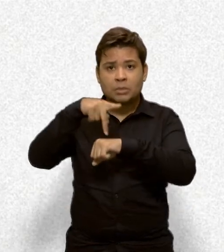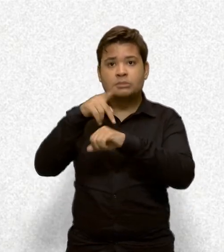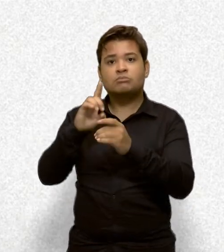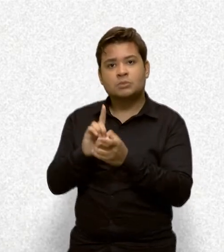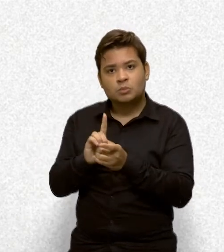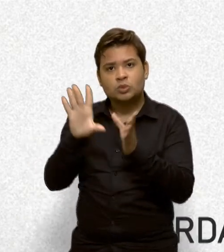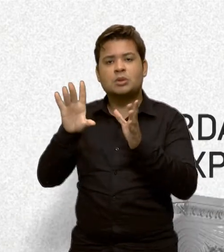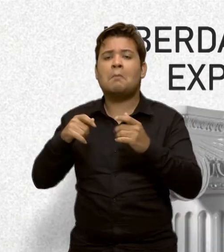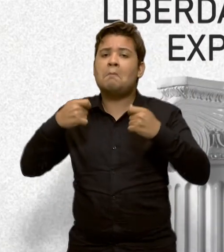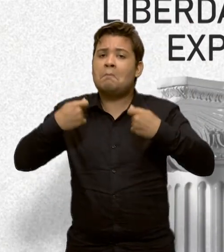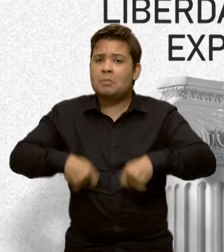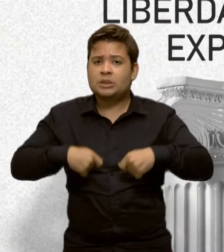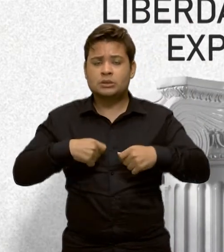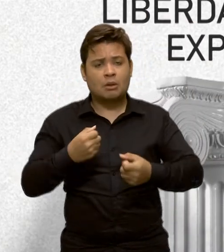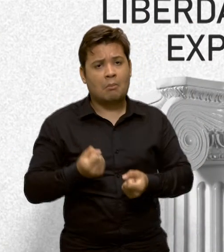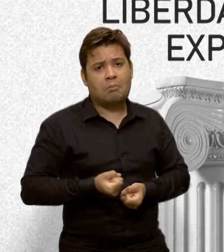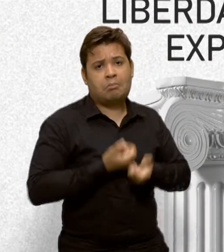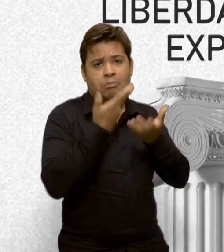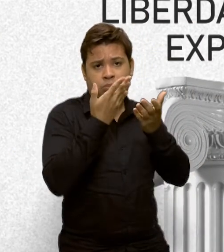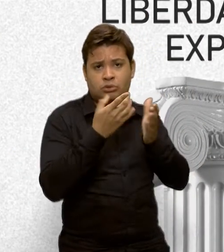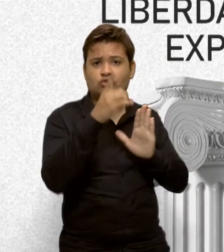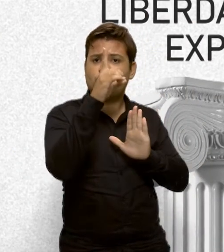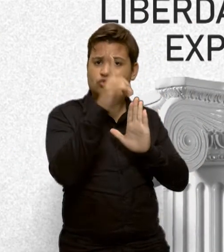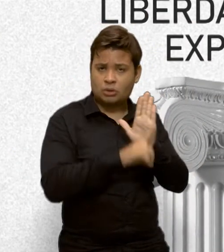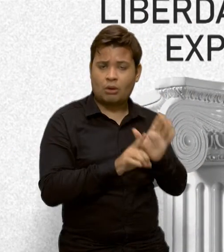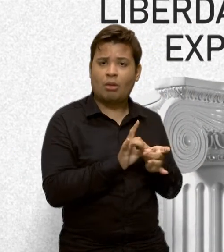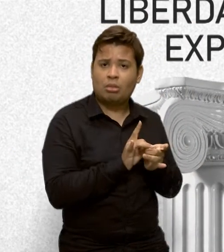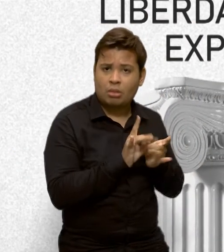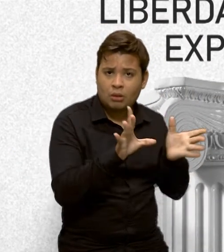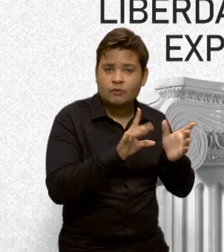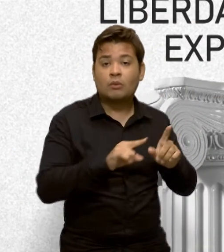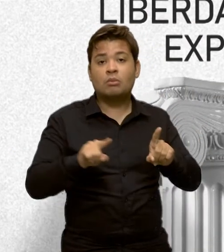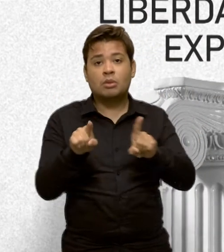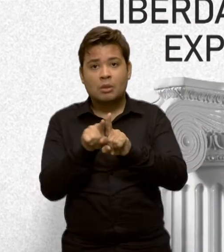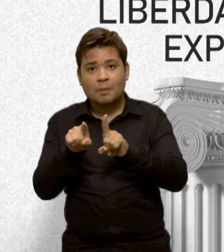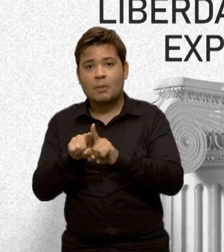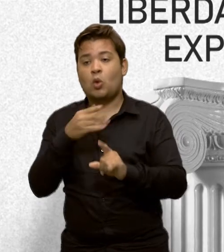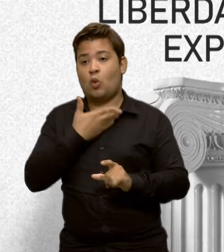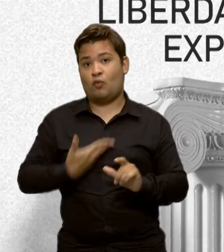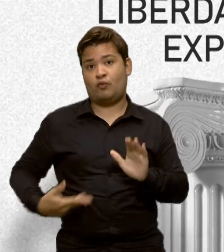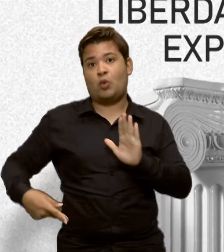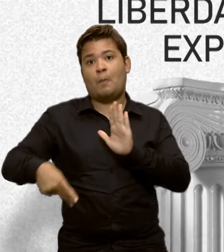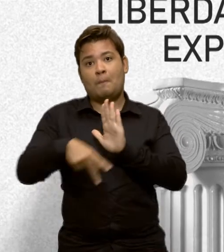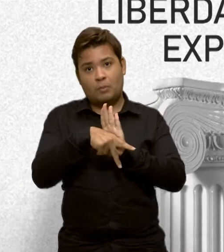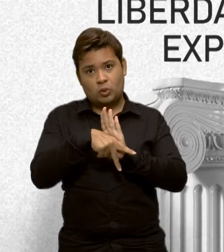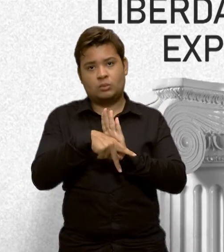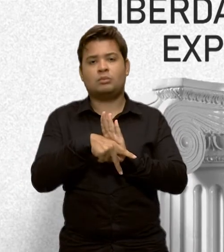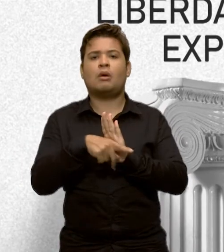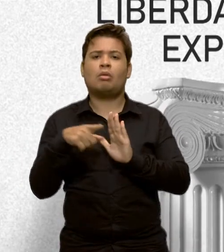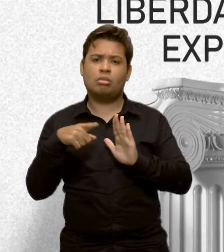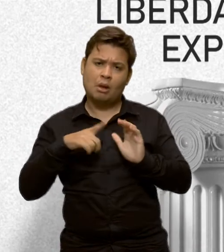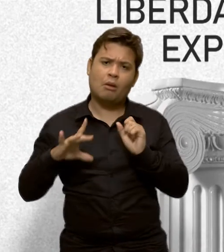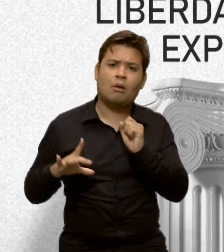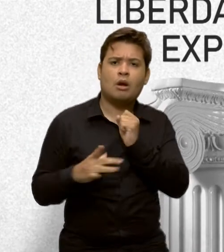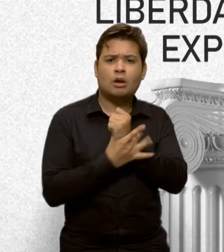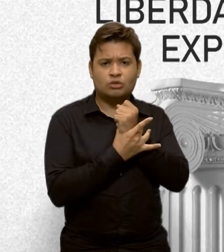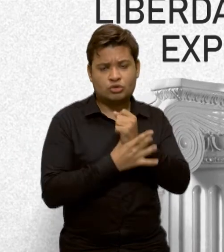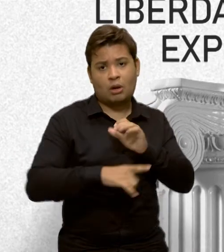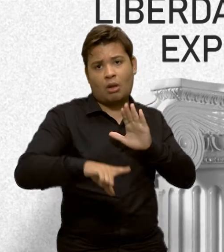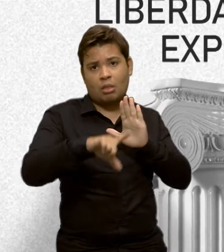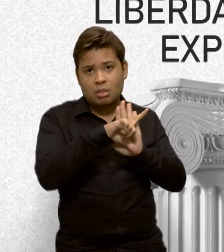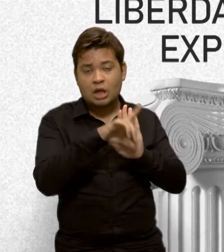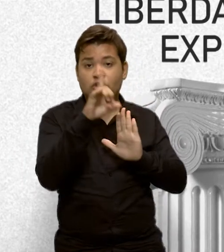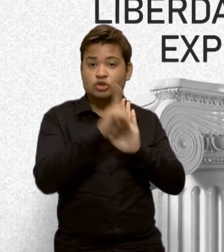liberdade de expressão e a autodeterminação política, que garante a correta aplicação da lei para impedir a